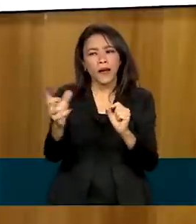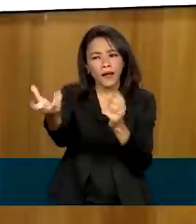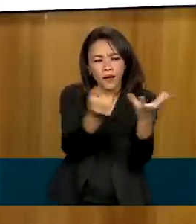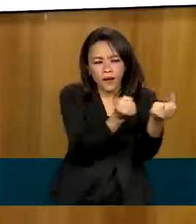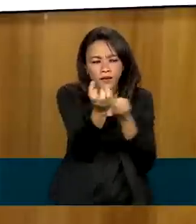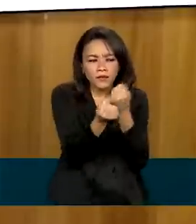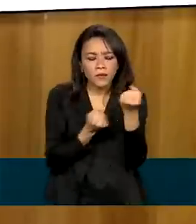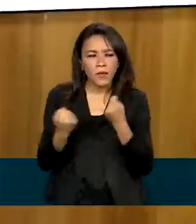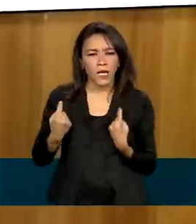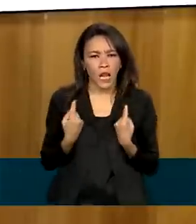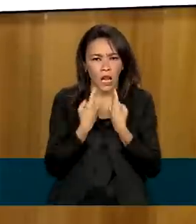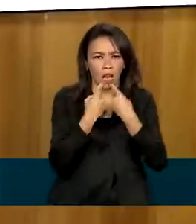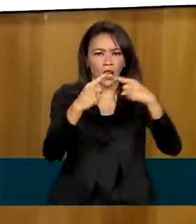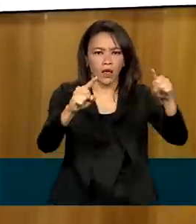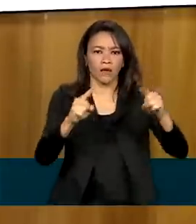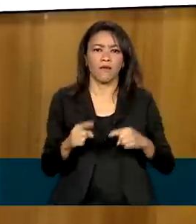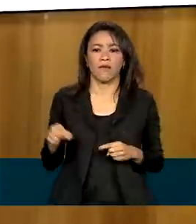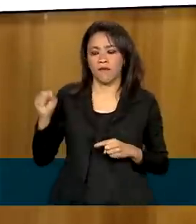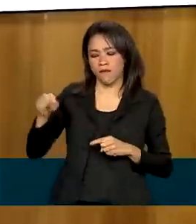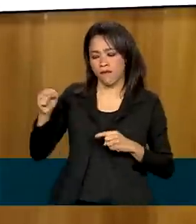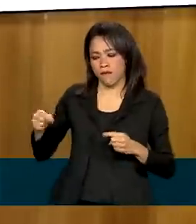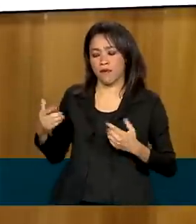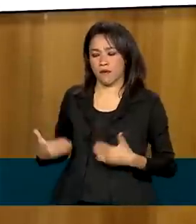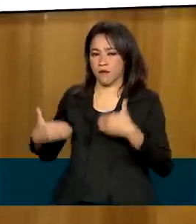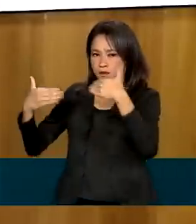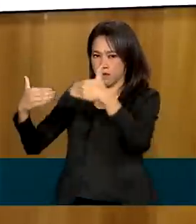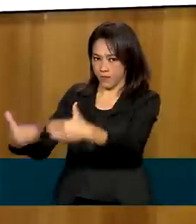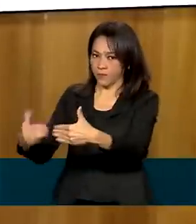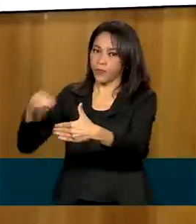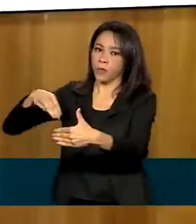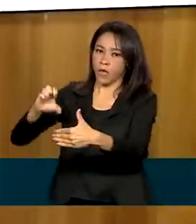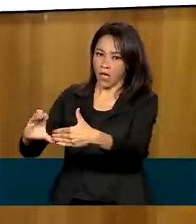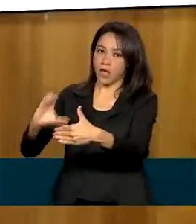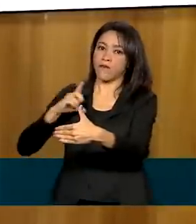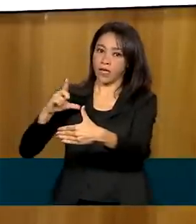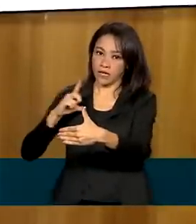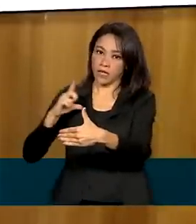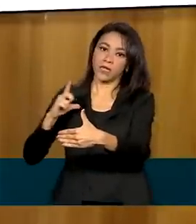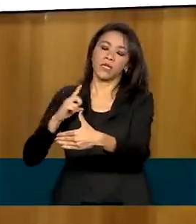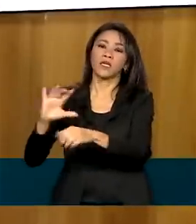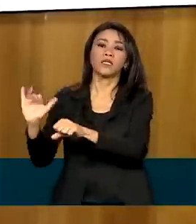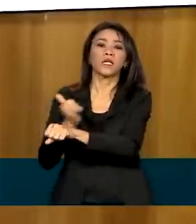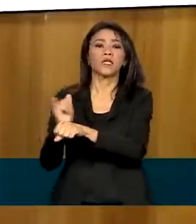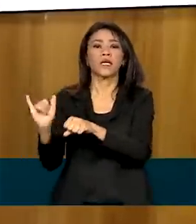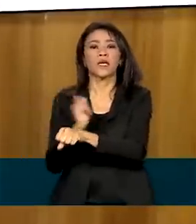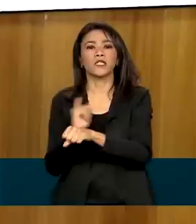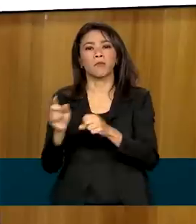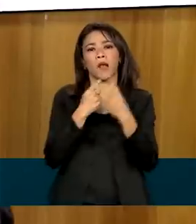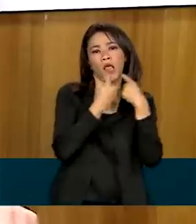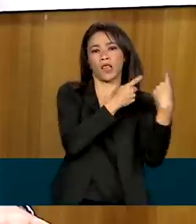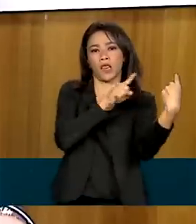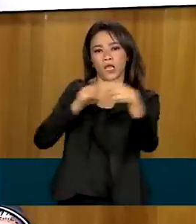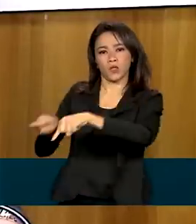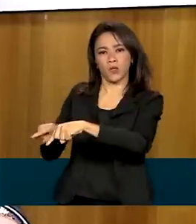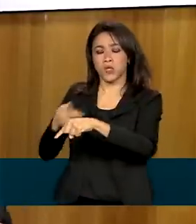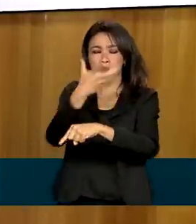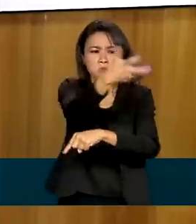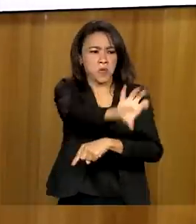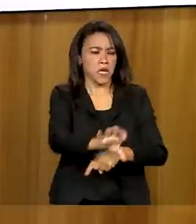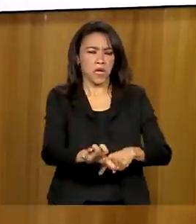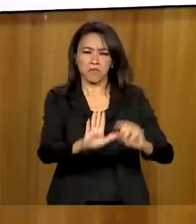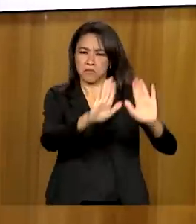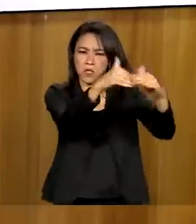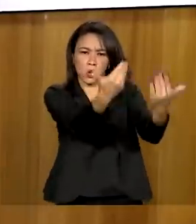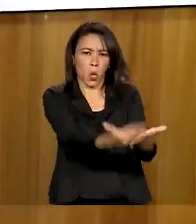próprio Ministério da Educação também terá canais que, caso a vítima não se sinta confortável de denunciar na própria escola,